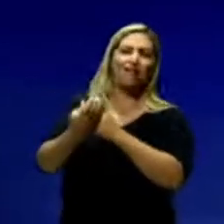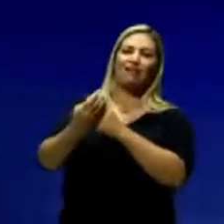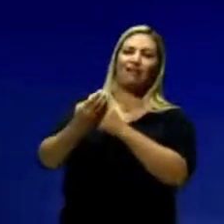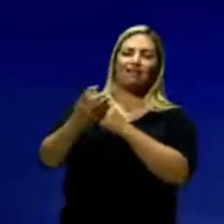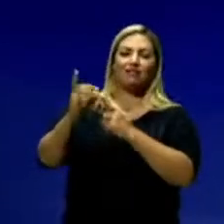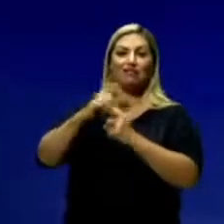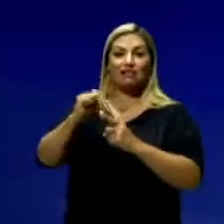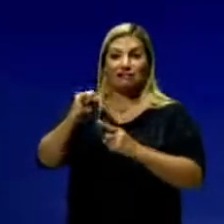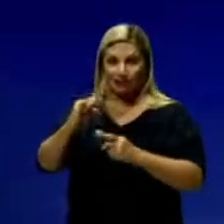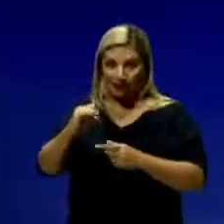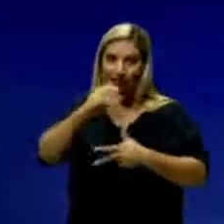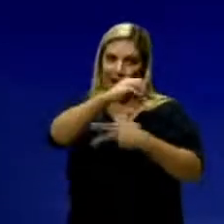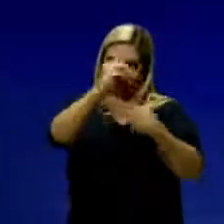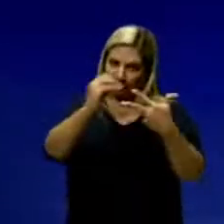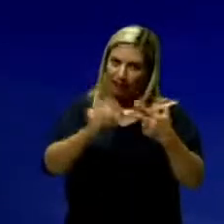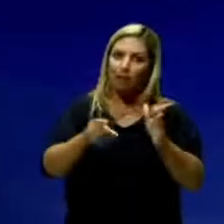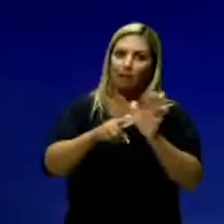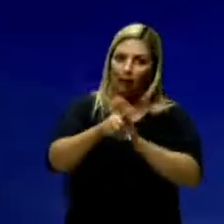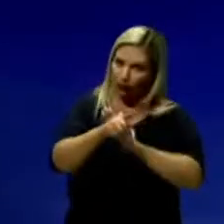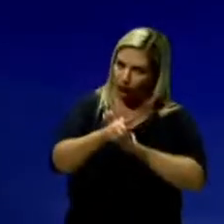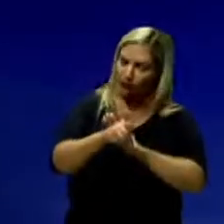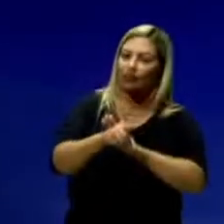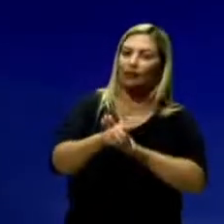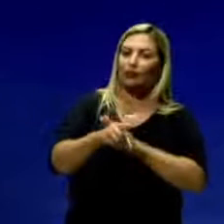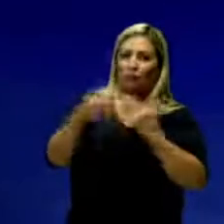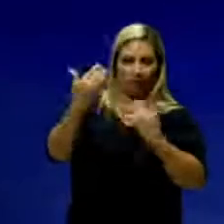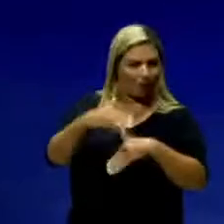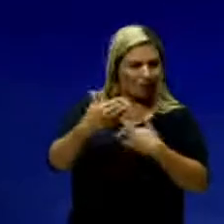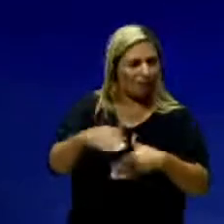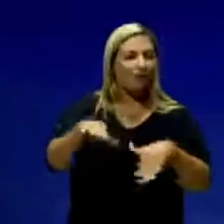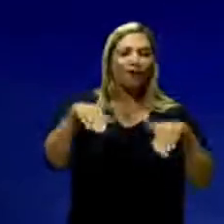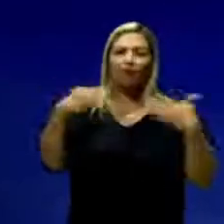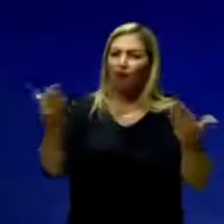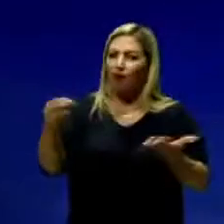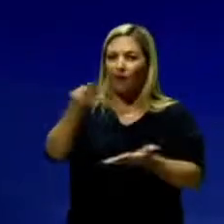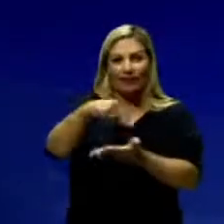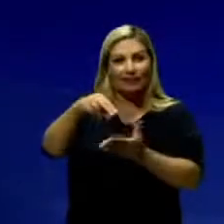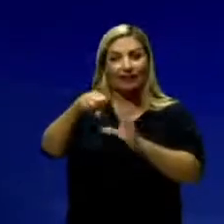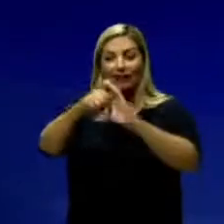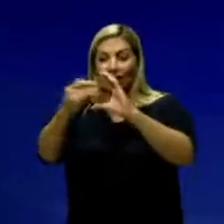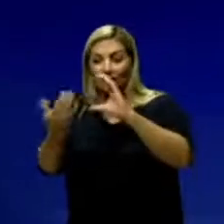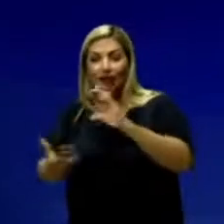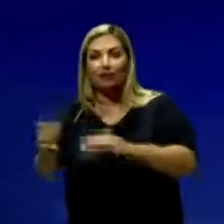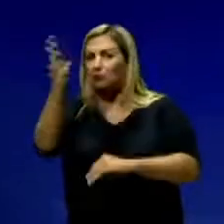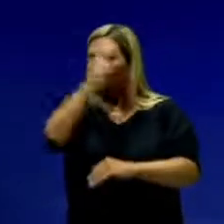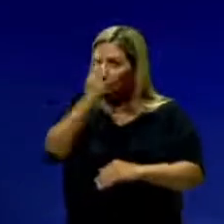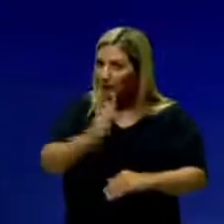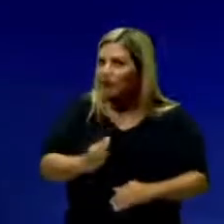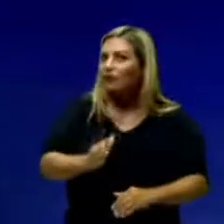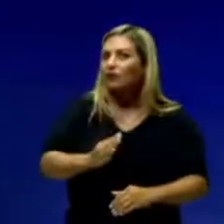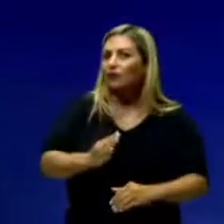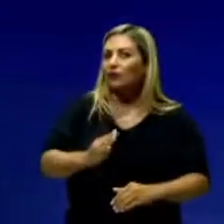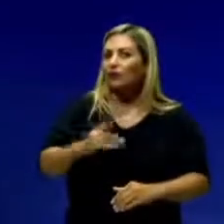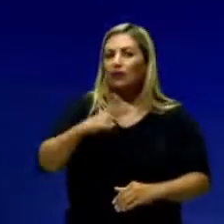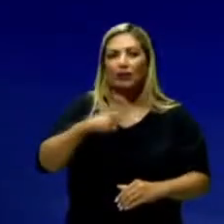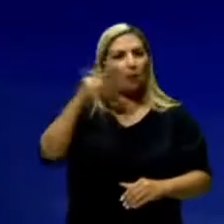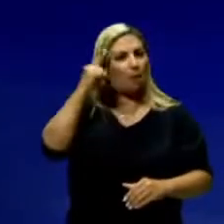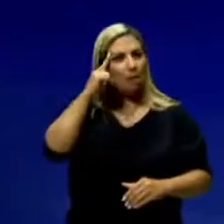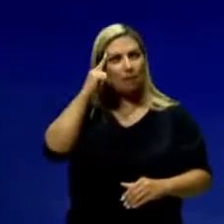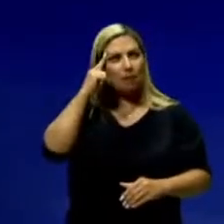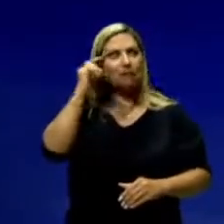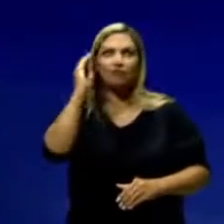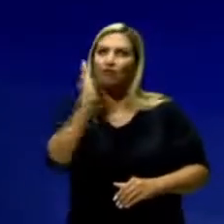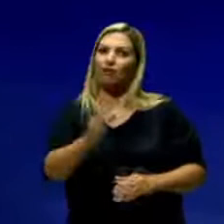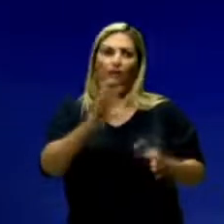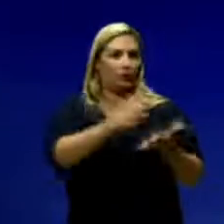Então, se cair aí no seu Enem perguntando para você qual é a dança que é característica do Brasil, não pensem direto